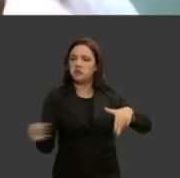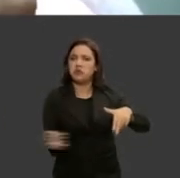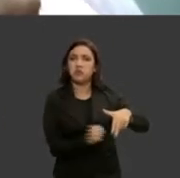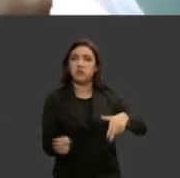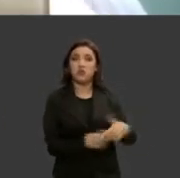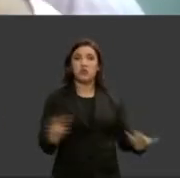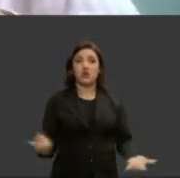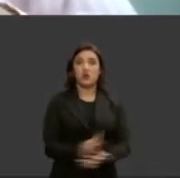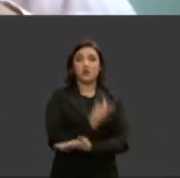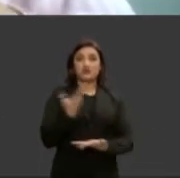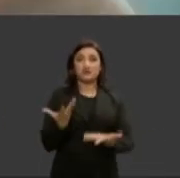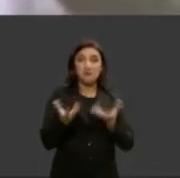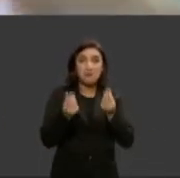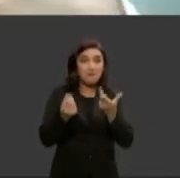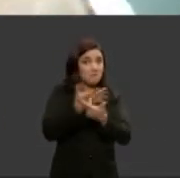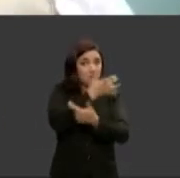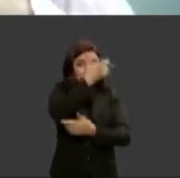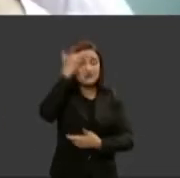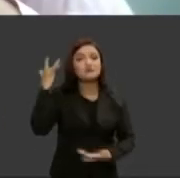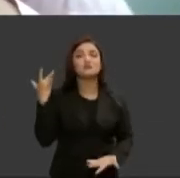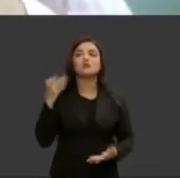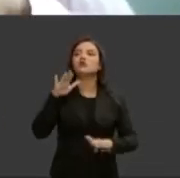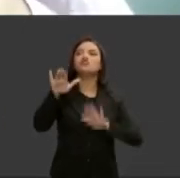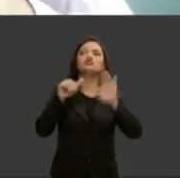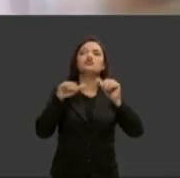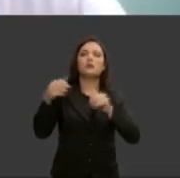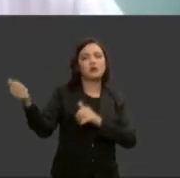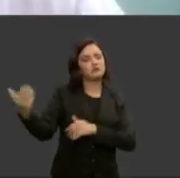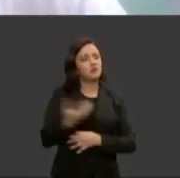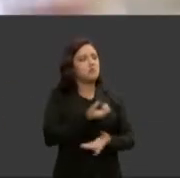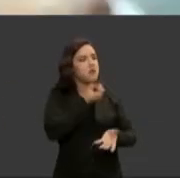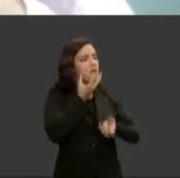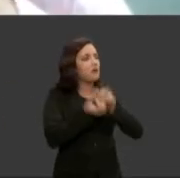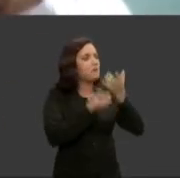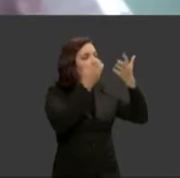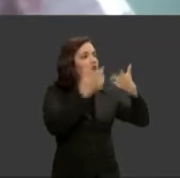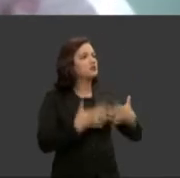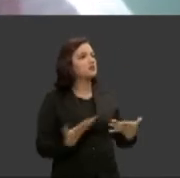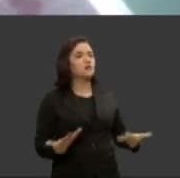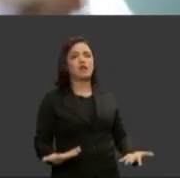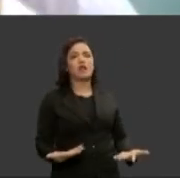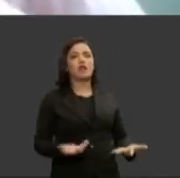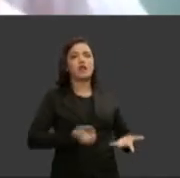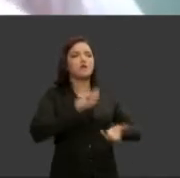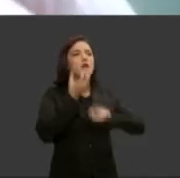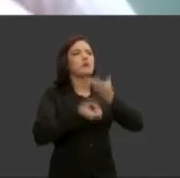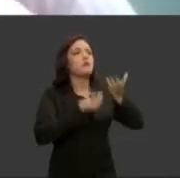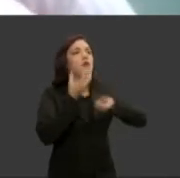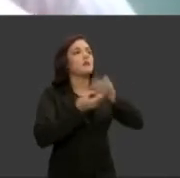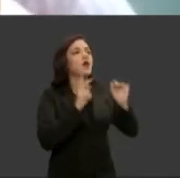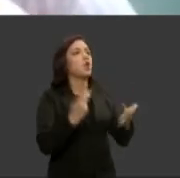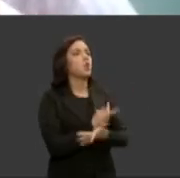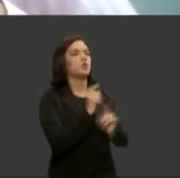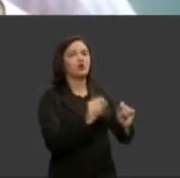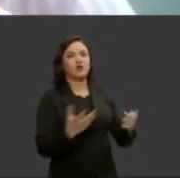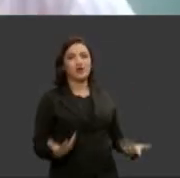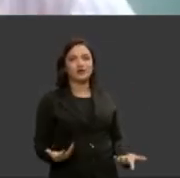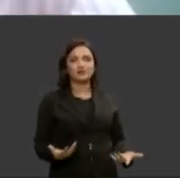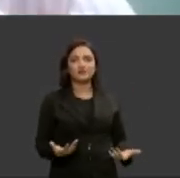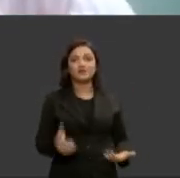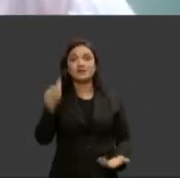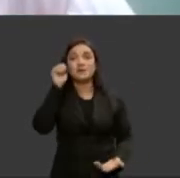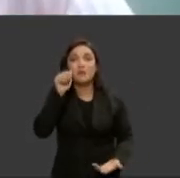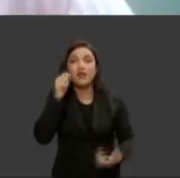quanta gente sendo chamada pra falar com as forças de segurança o que está acontecendo quantas mulheres